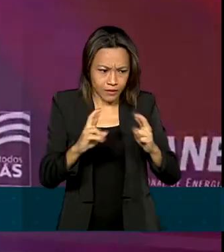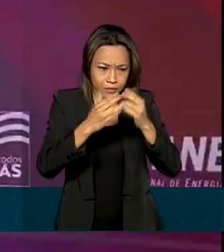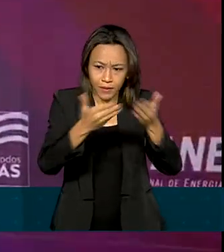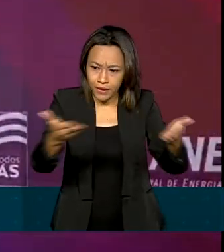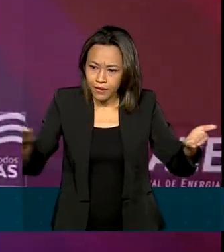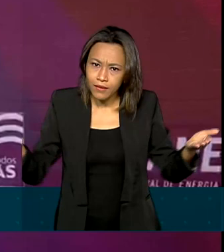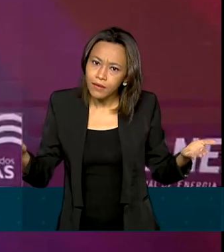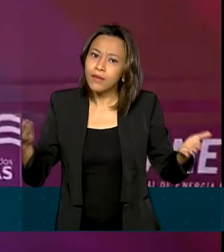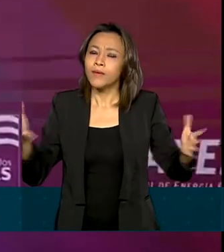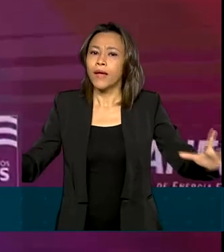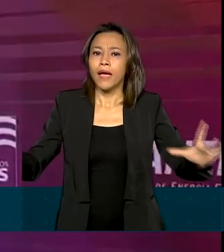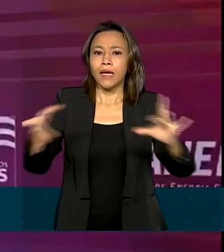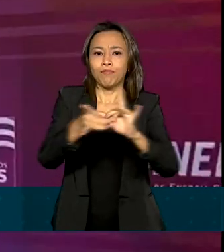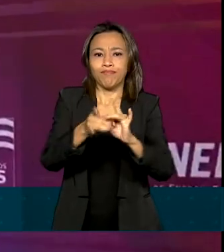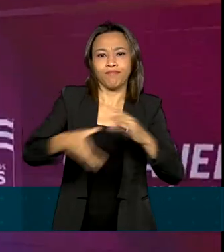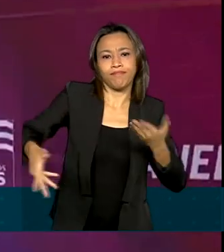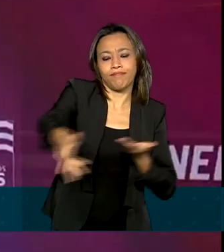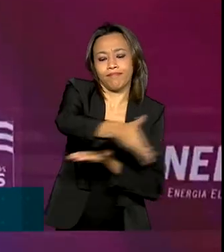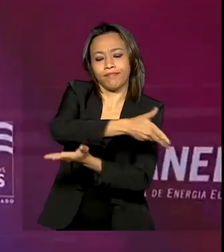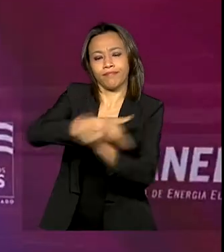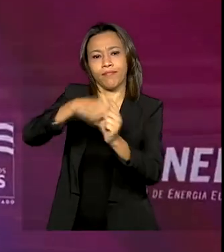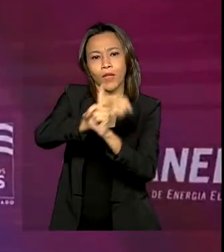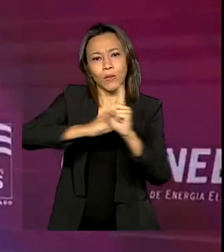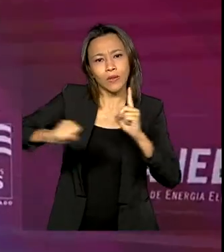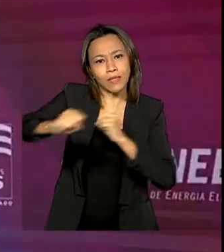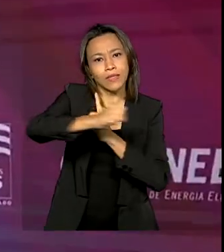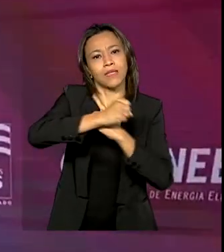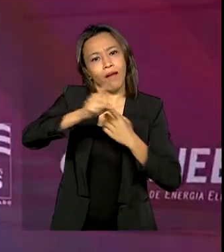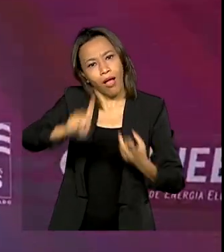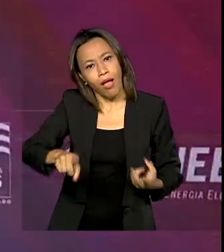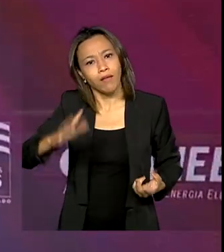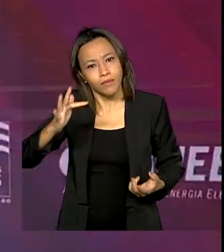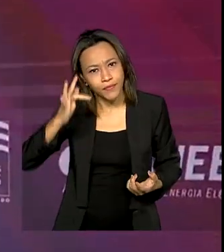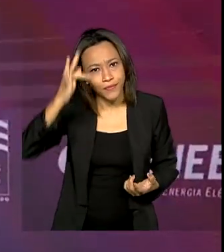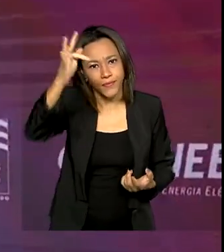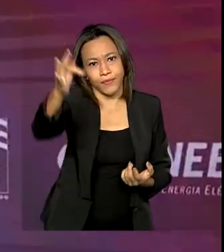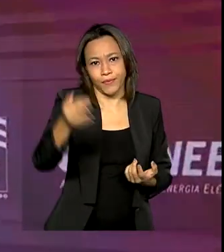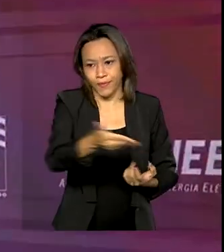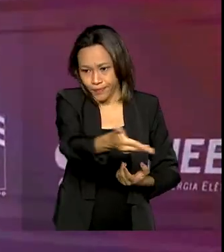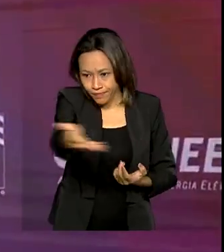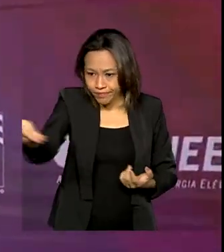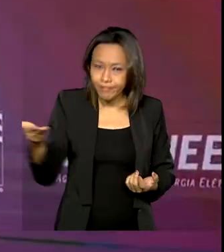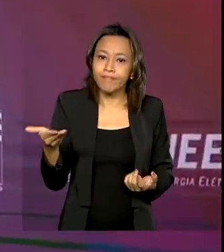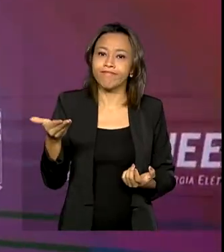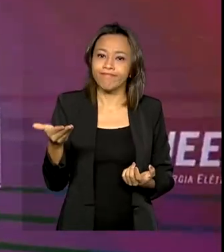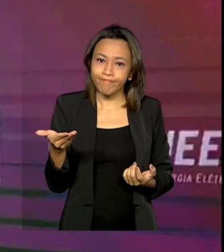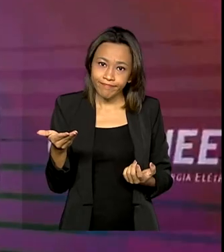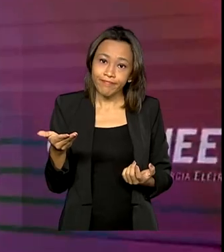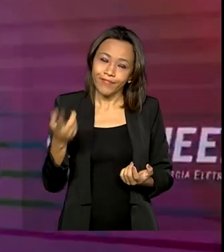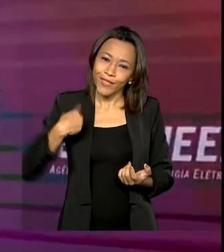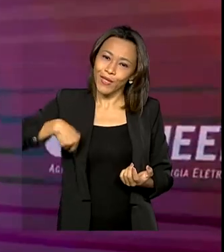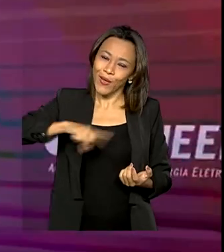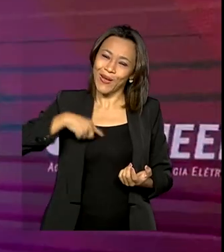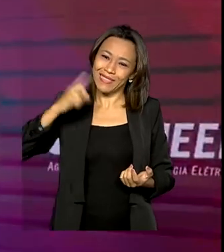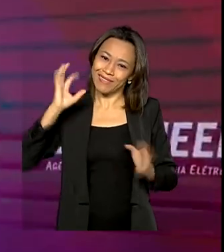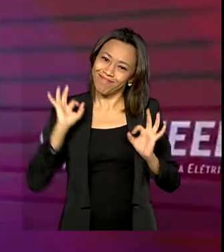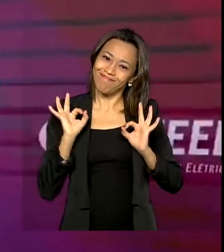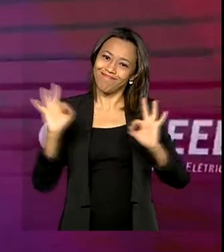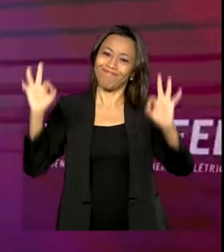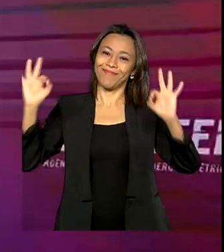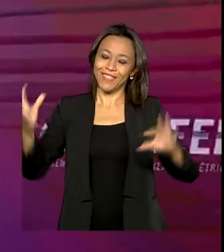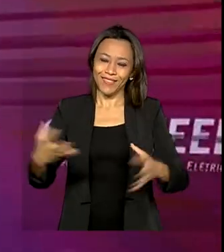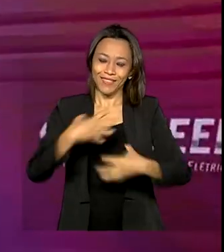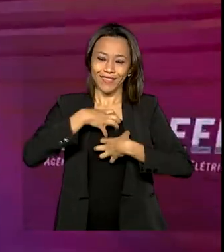integração social, é um futuro, como a Maria aponta, que nós, com certeza, nos